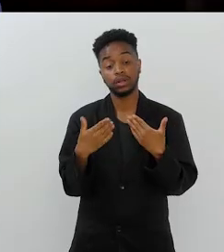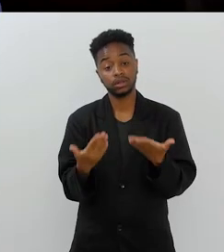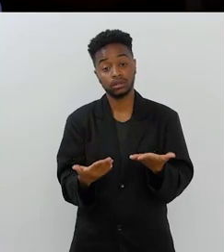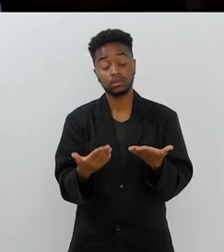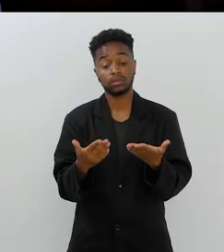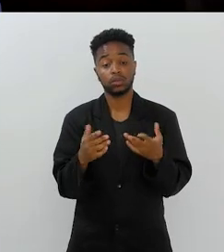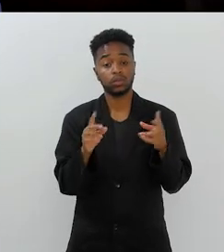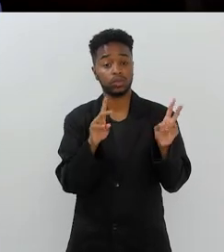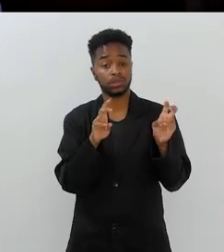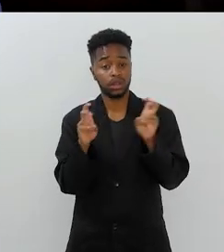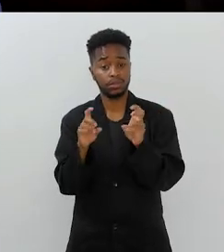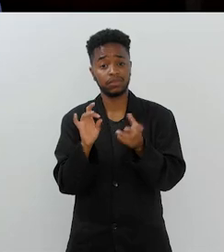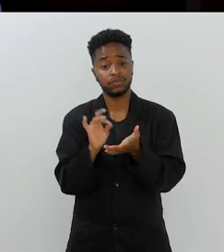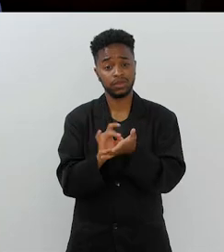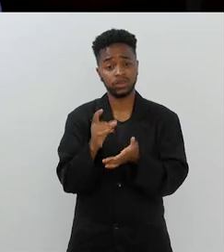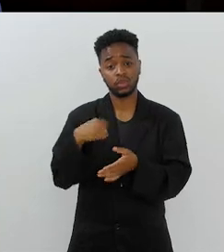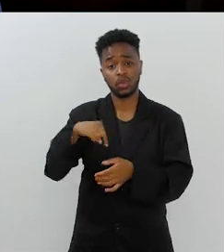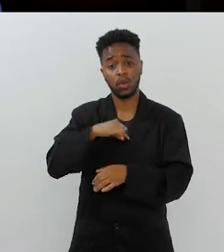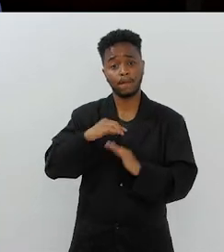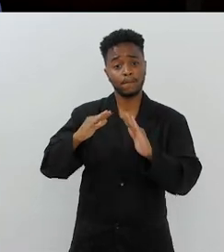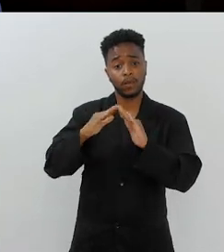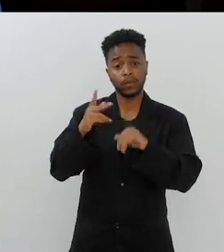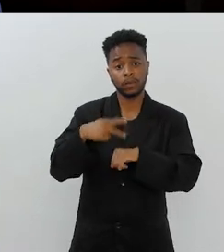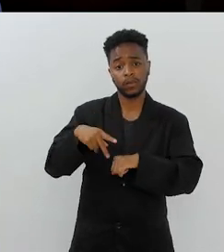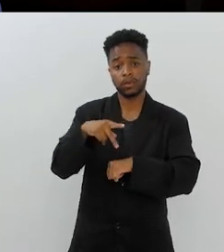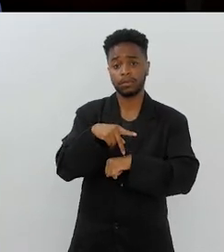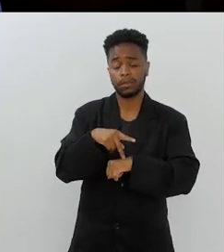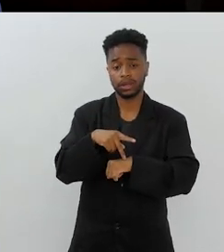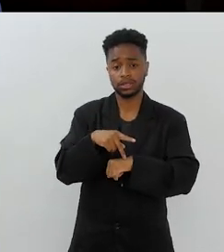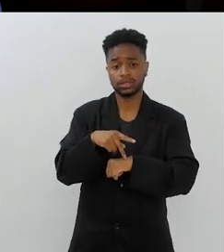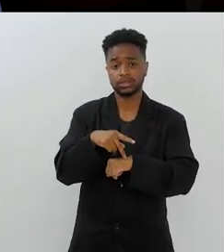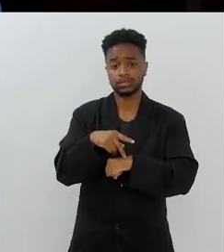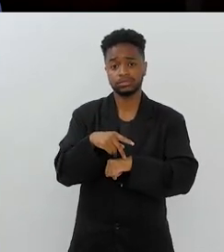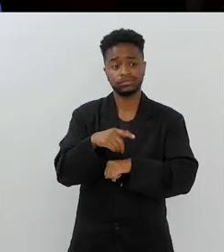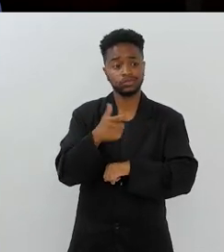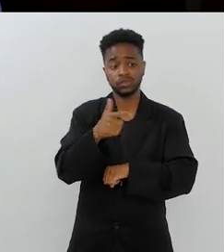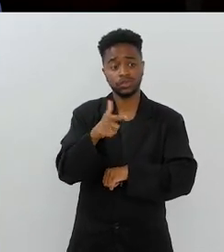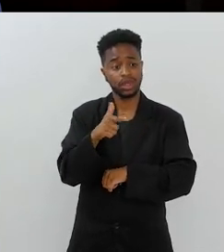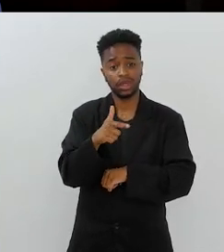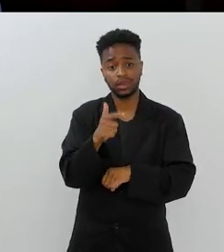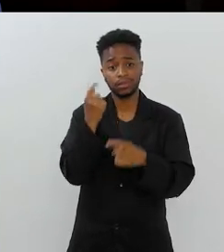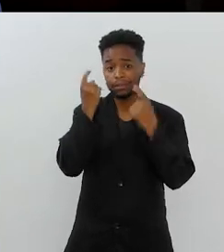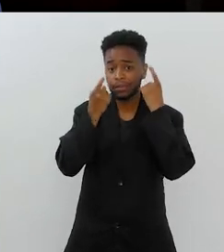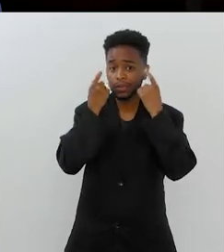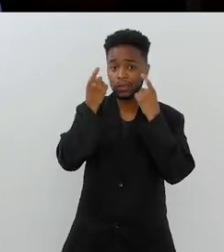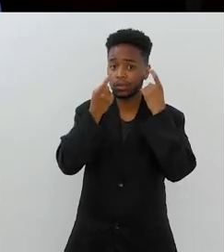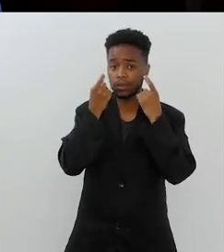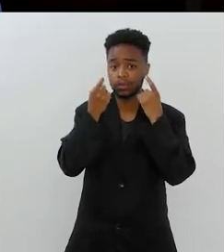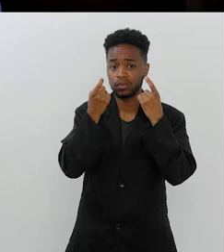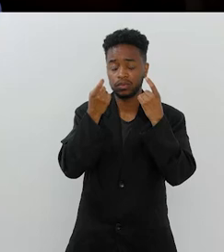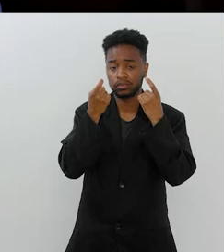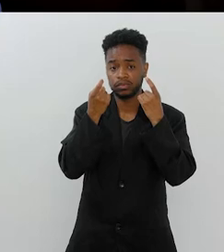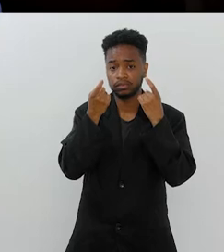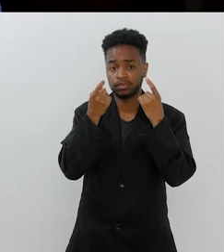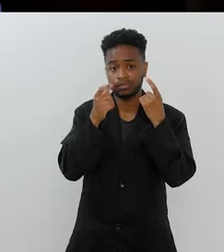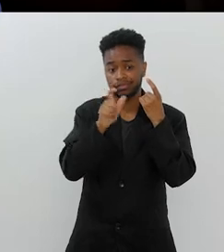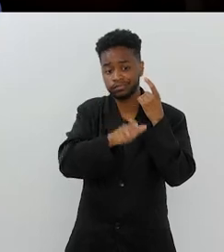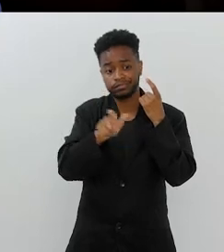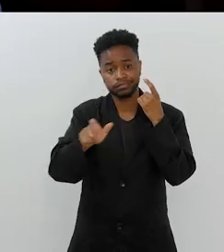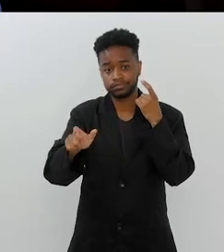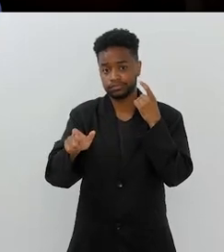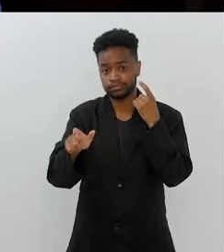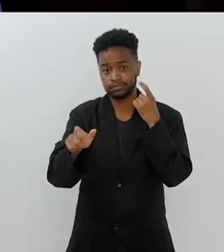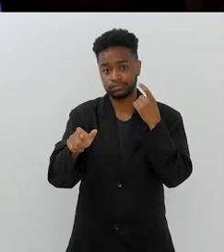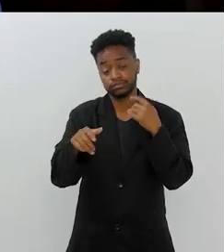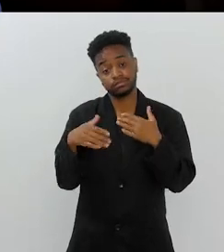situação de que a gente está num país em que não está se preocupando com o bem-estar